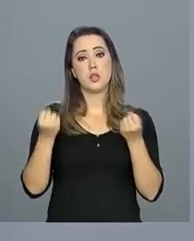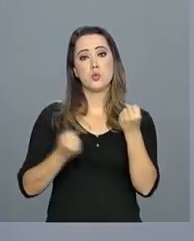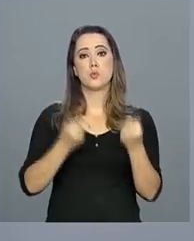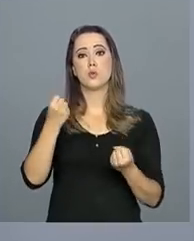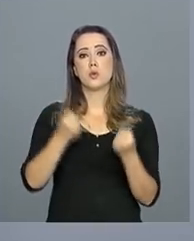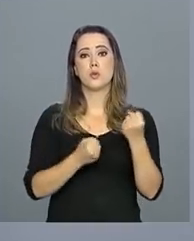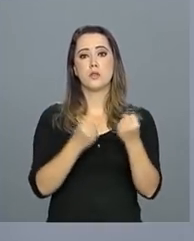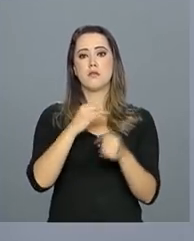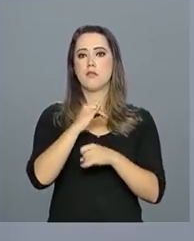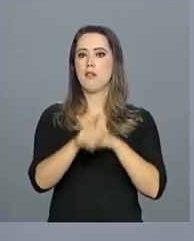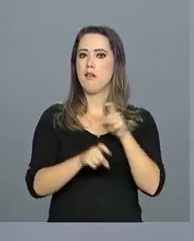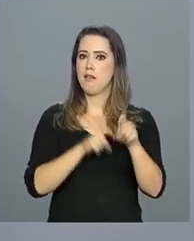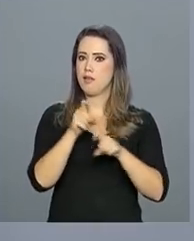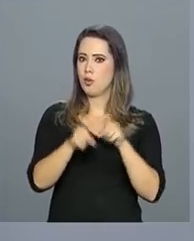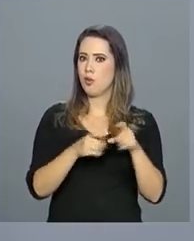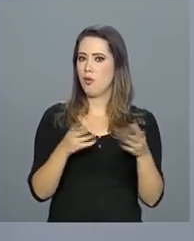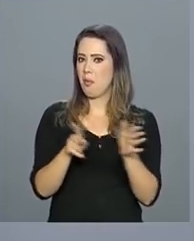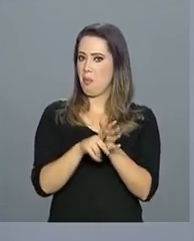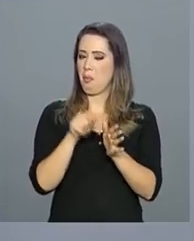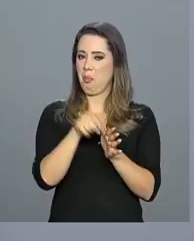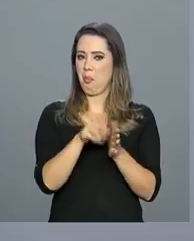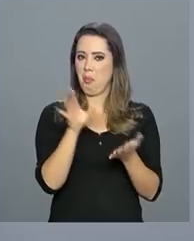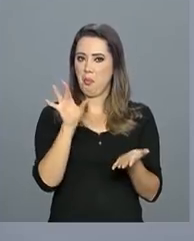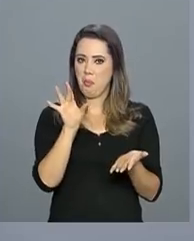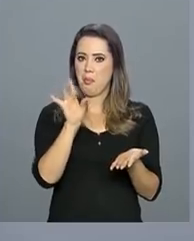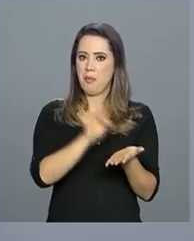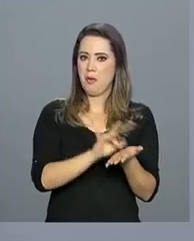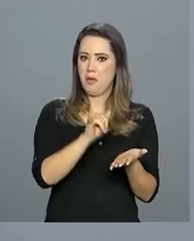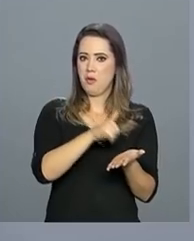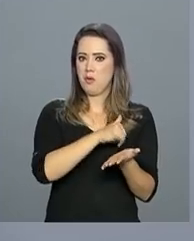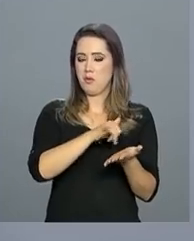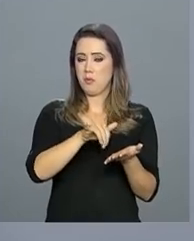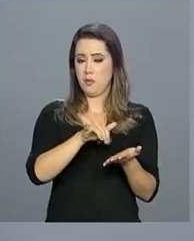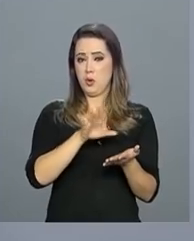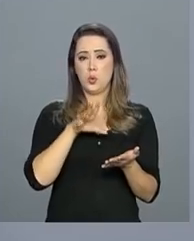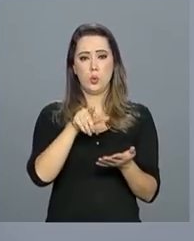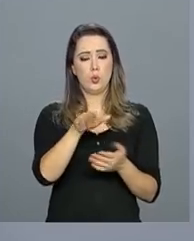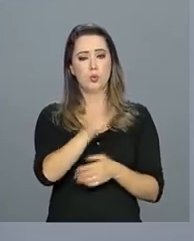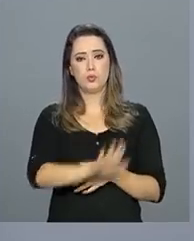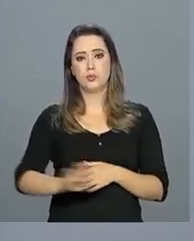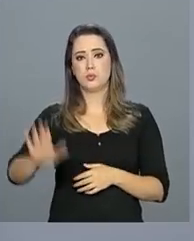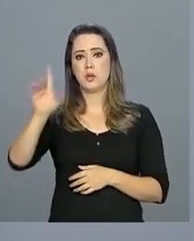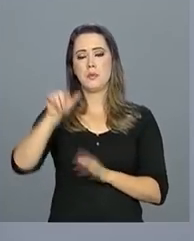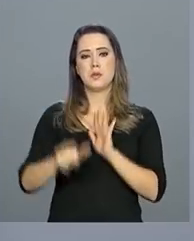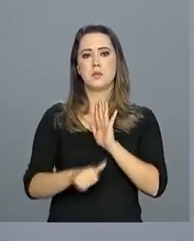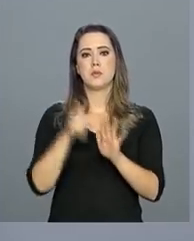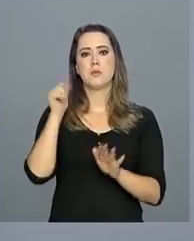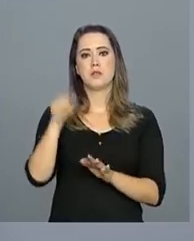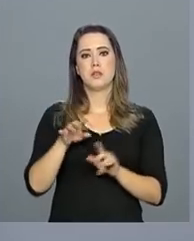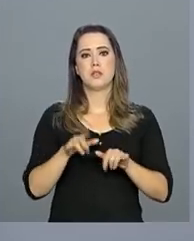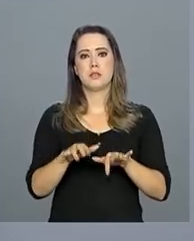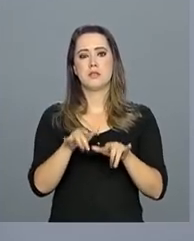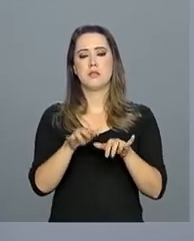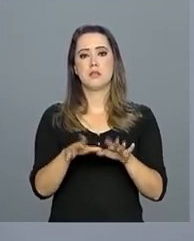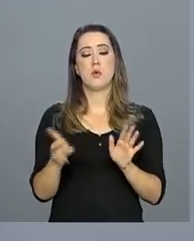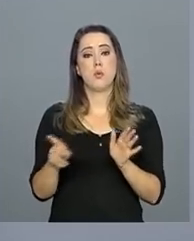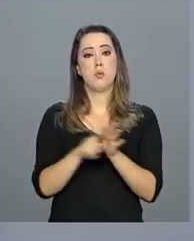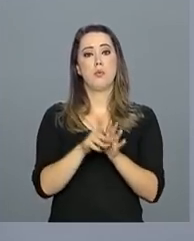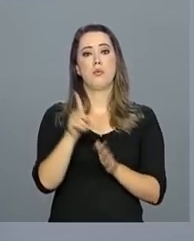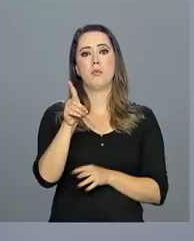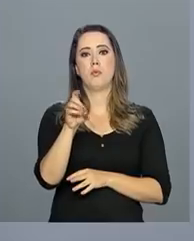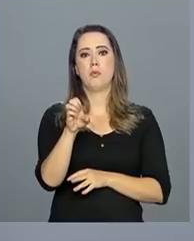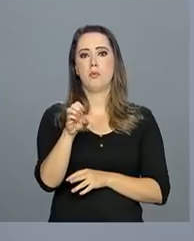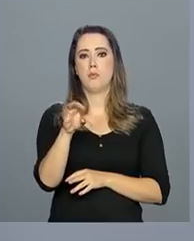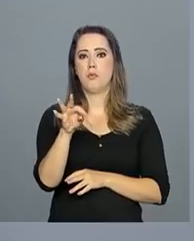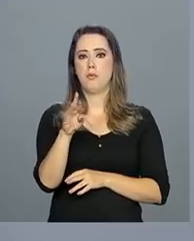digital. A nova versão do documento já está disponível em todos os estados do país. Mas o primeiro passo é fazer um cadastro no site do